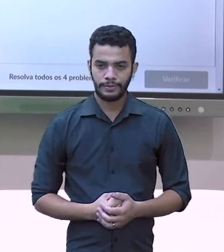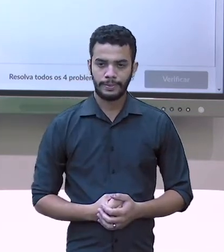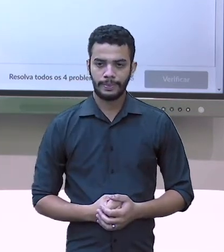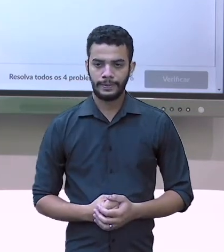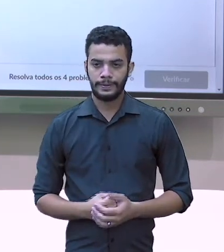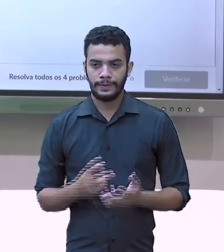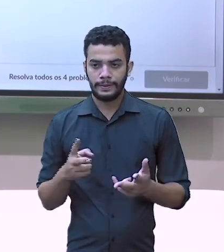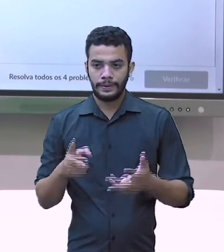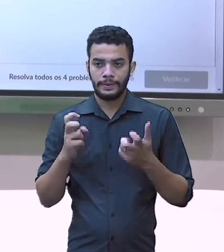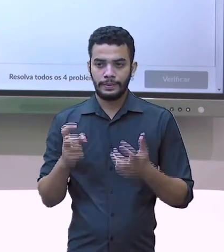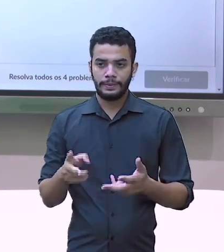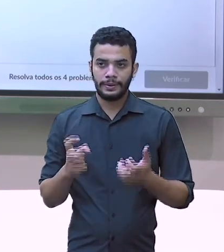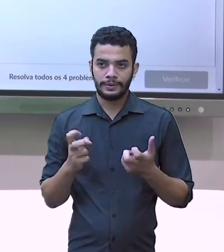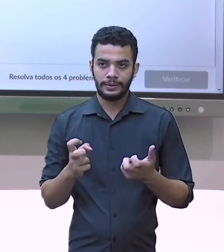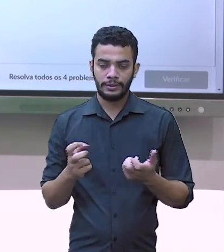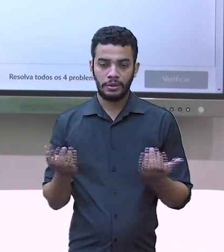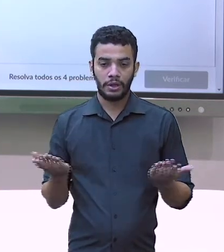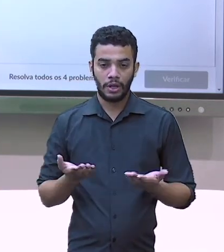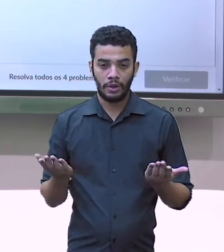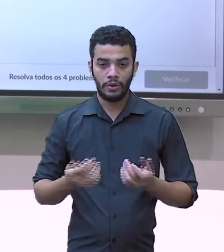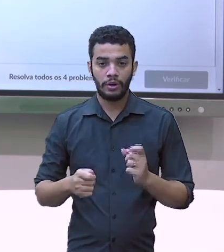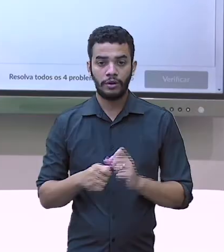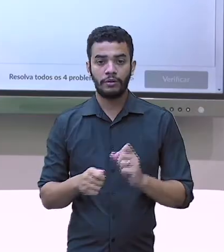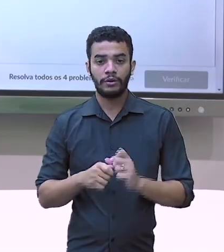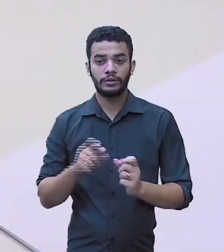bem aqui. Agora, nós vamos somar.